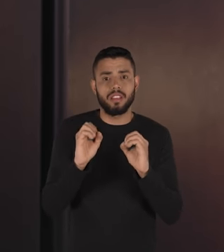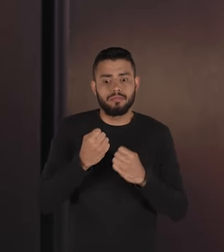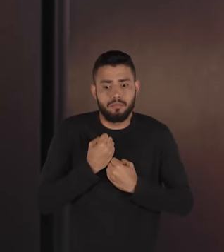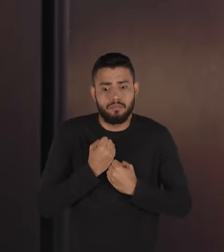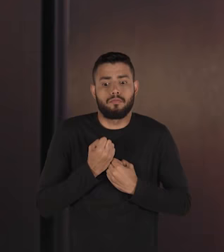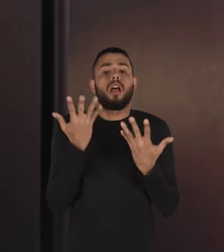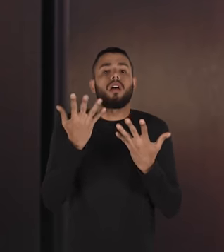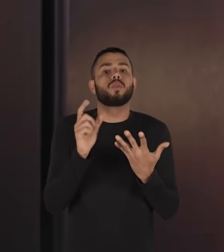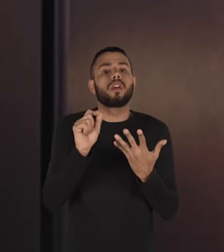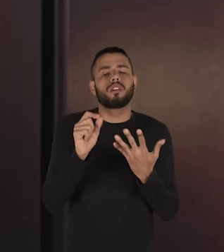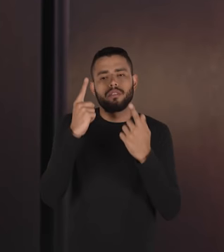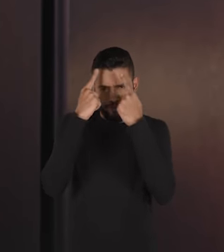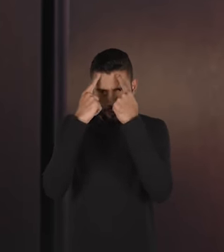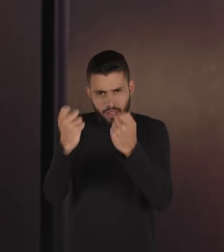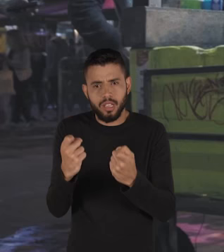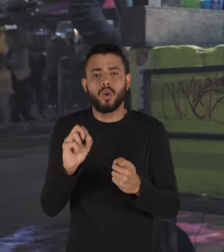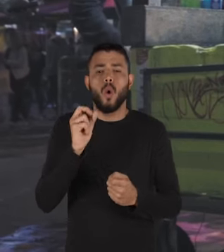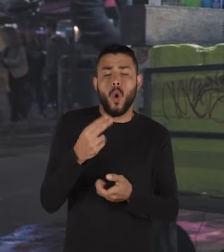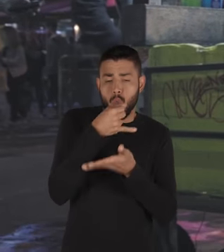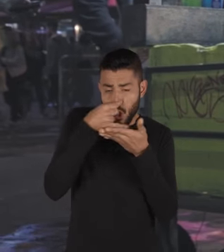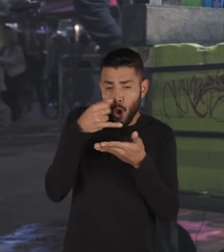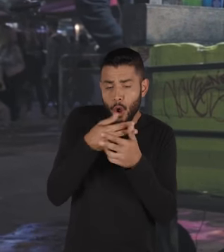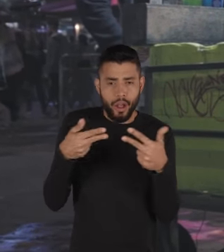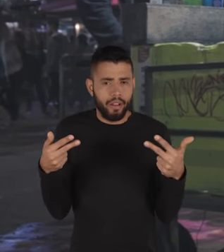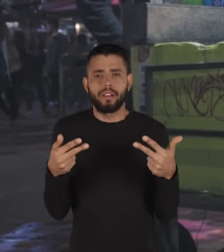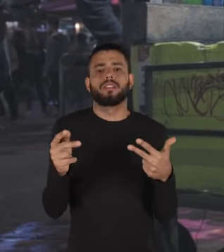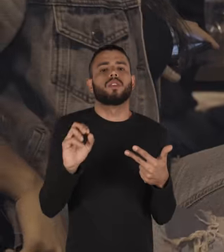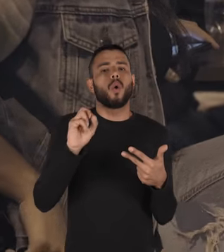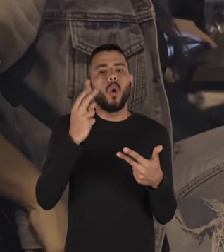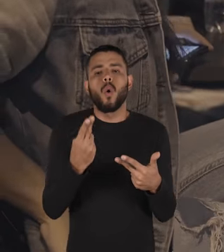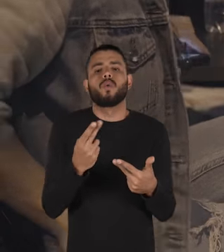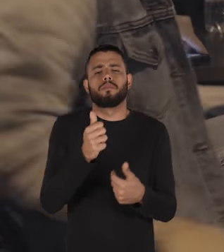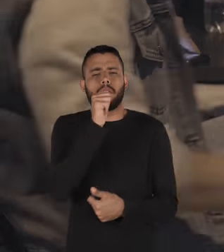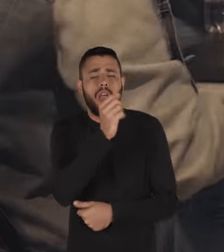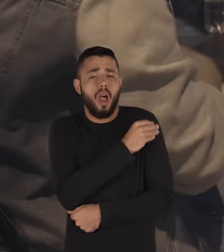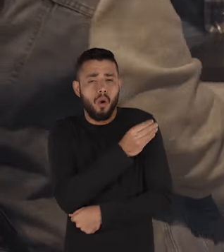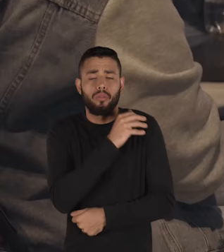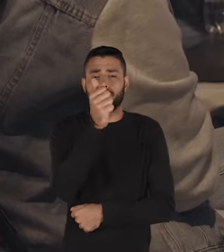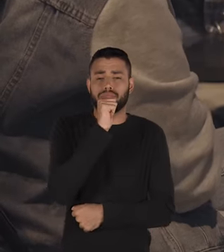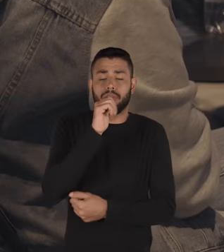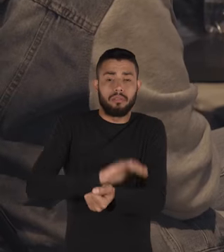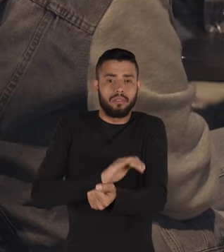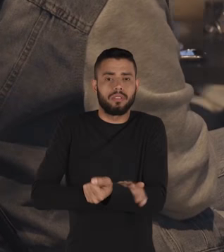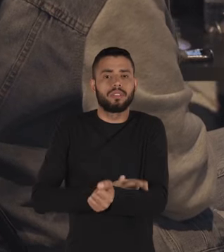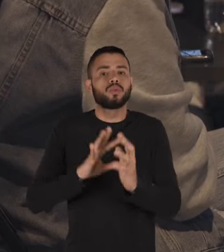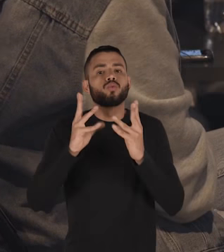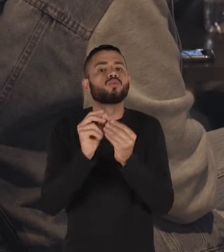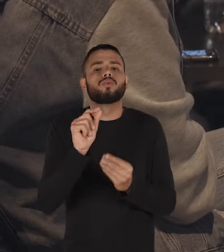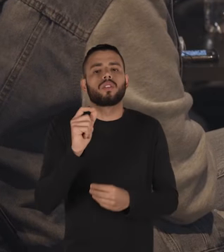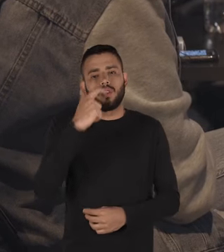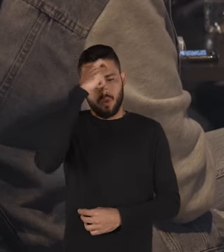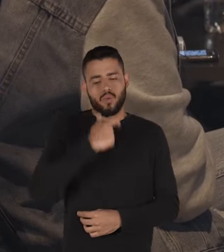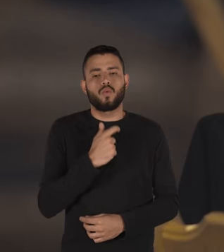hora que isso estoura ela vai estourar ou na violência ou no uso excessivo de droga ou no uso excessivo de álcool tudo